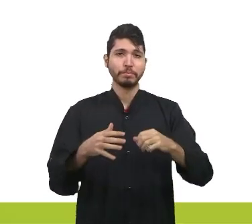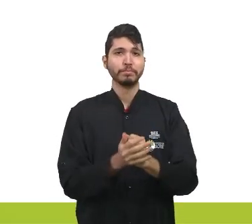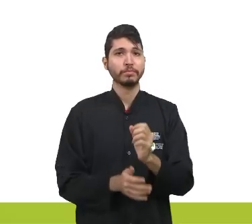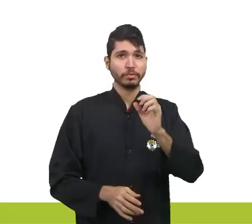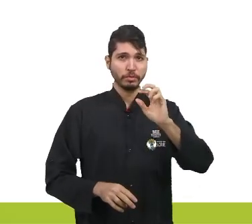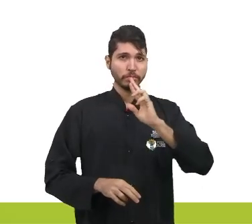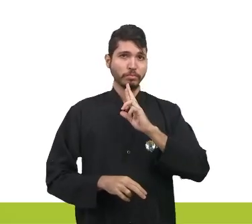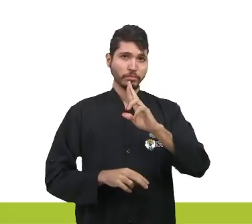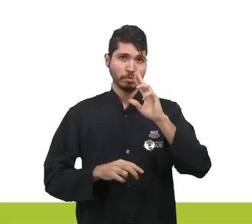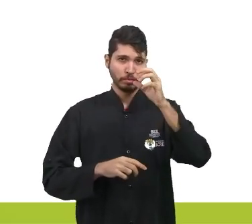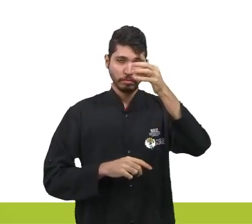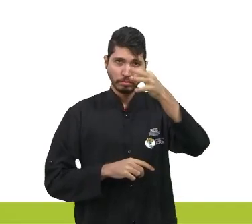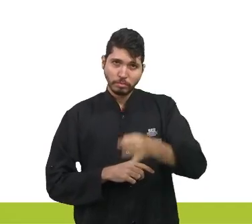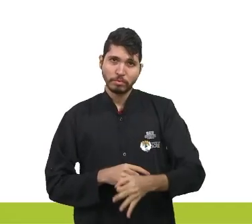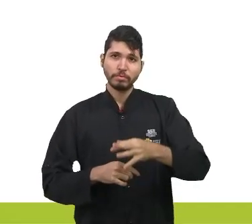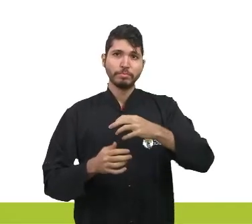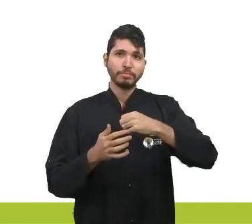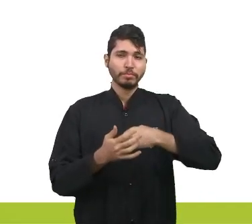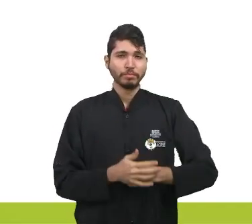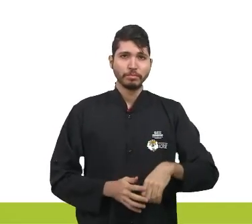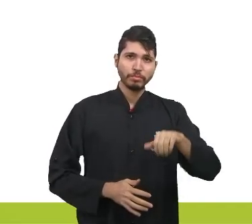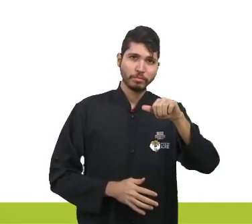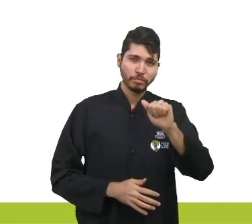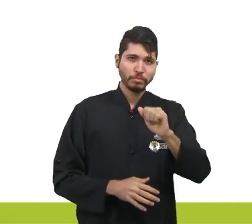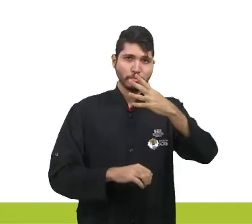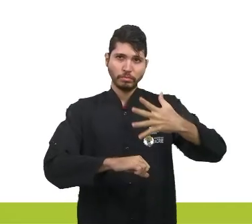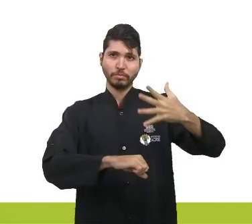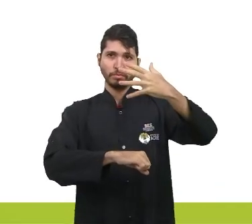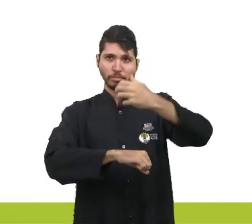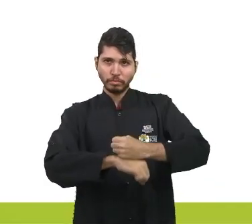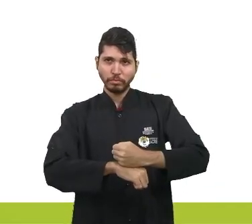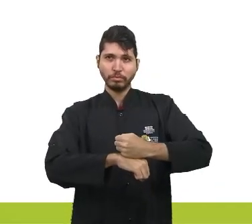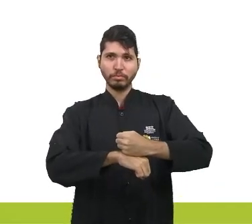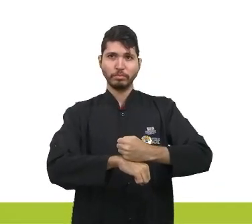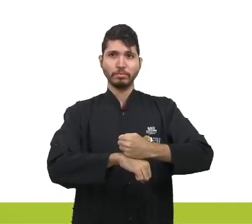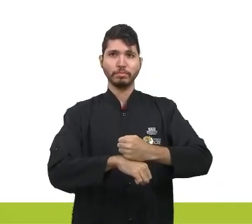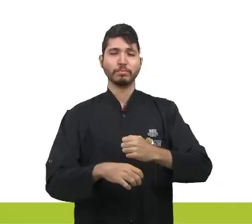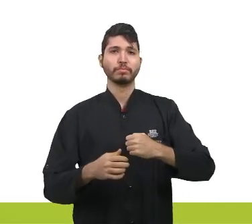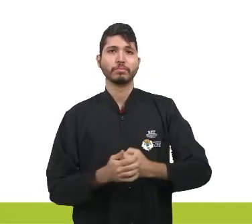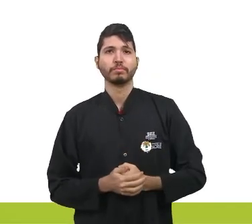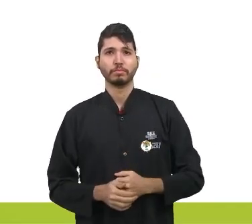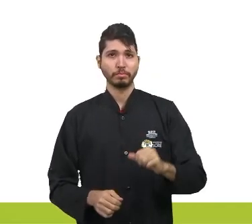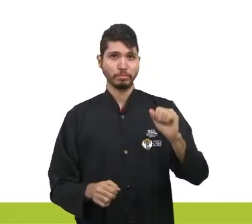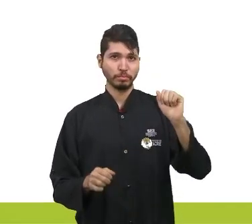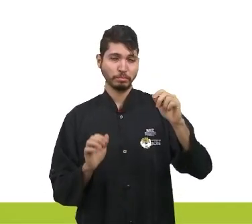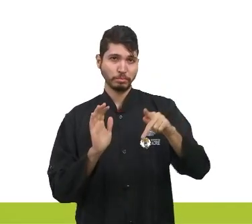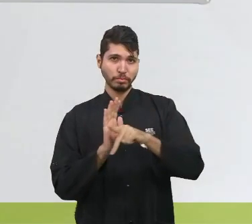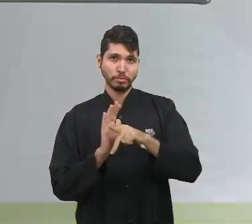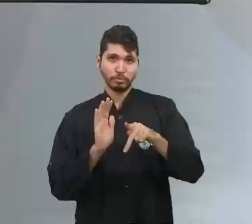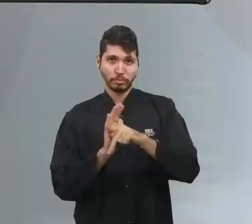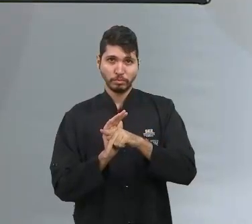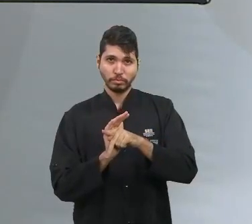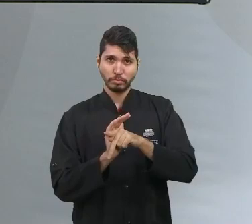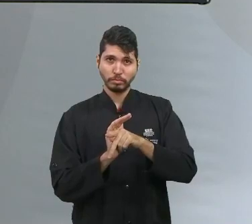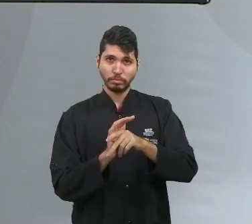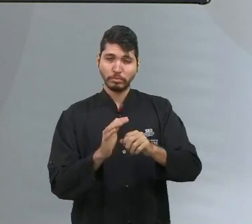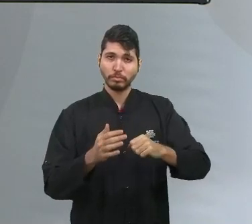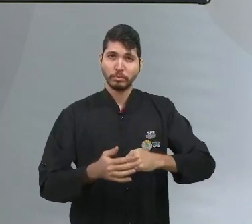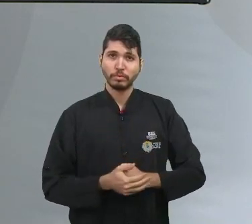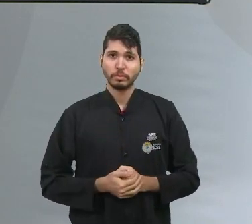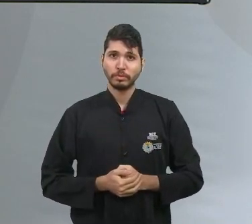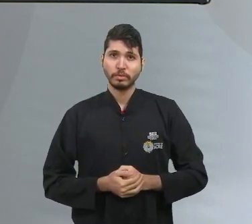A. A colonização na América Tropical era obra, sobretudo, da iniciativa